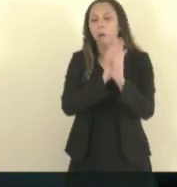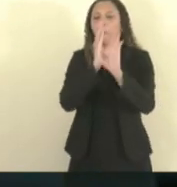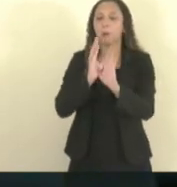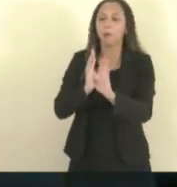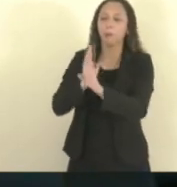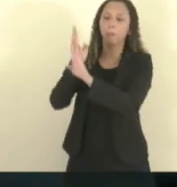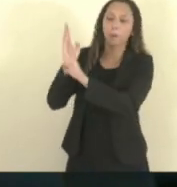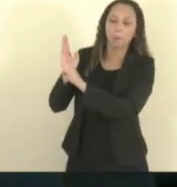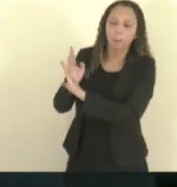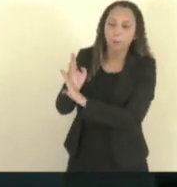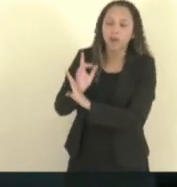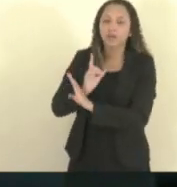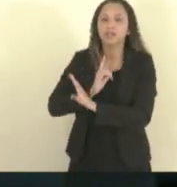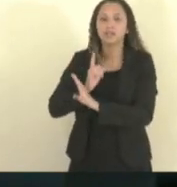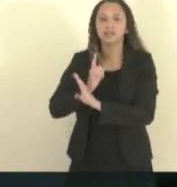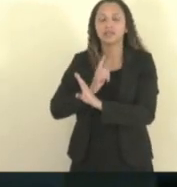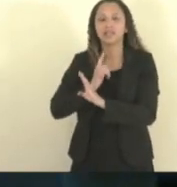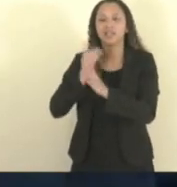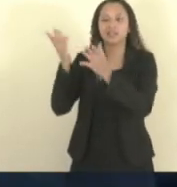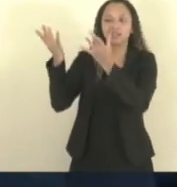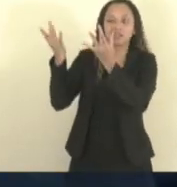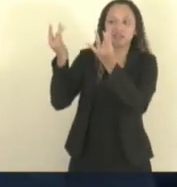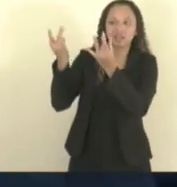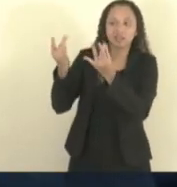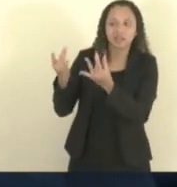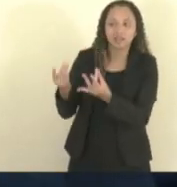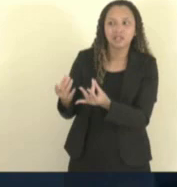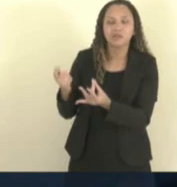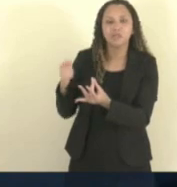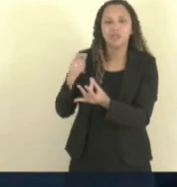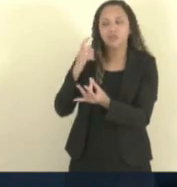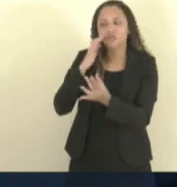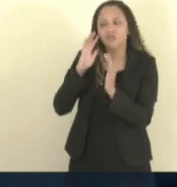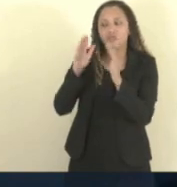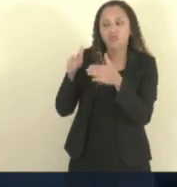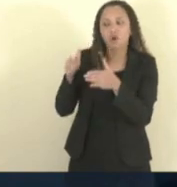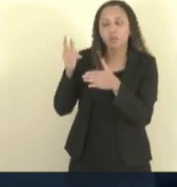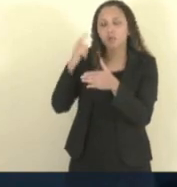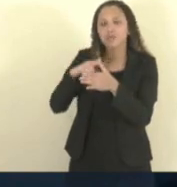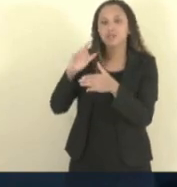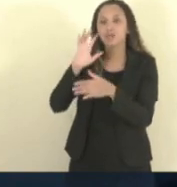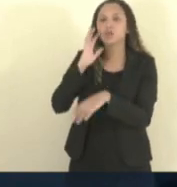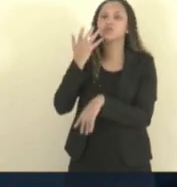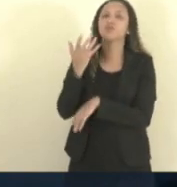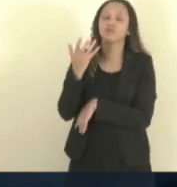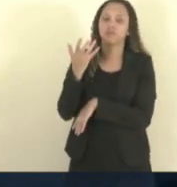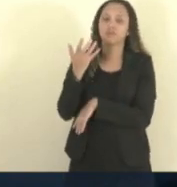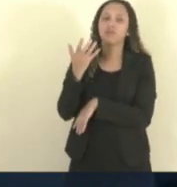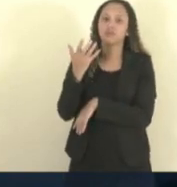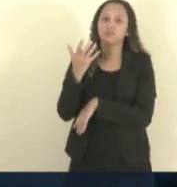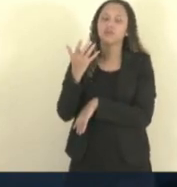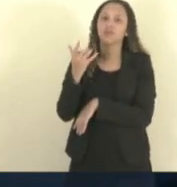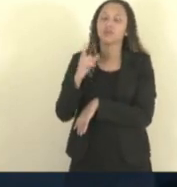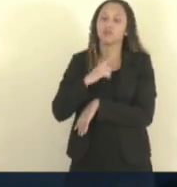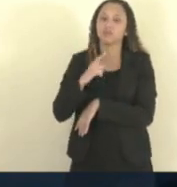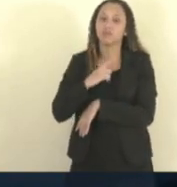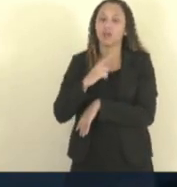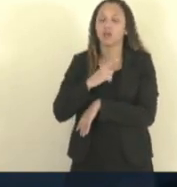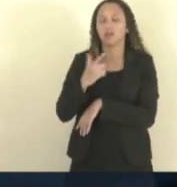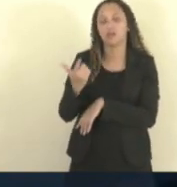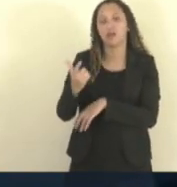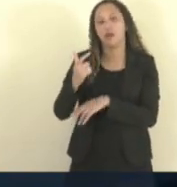particularidades importantes que a gente precisa atender no processo educacional e recebendo estímulo de várias